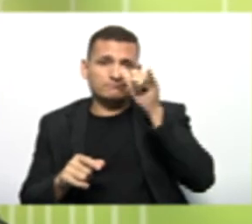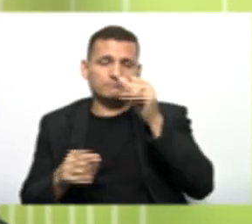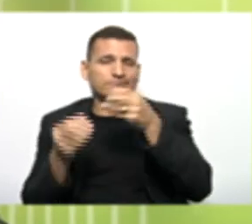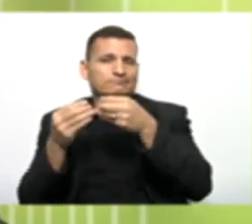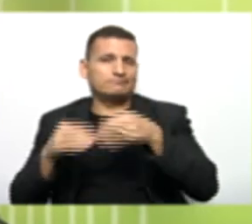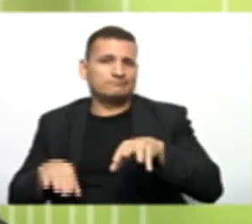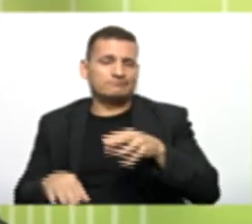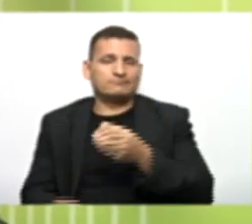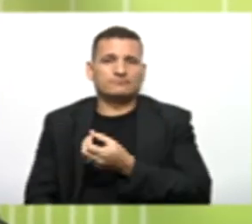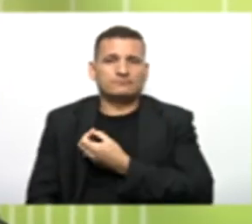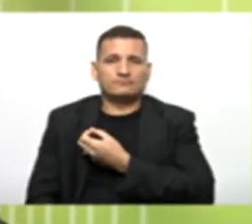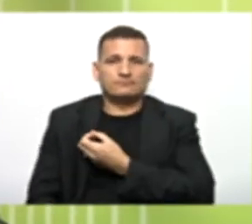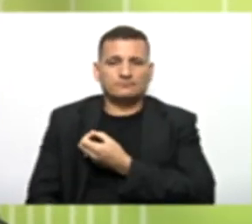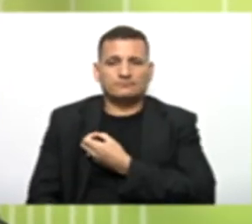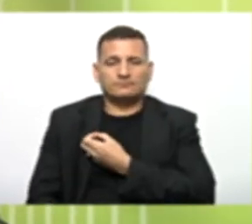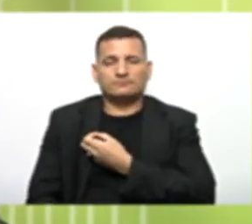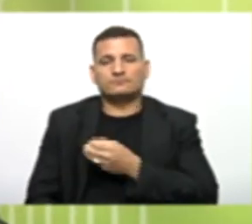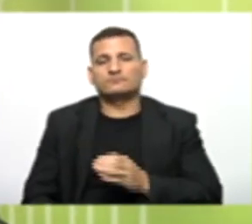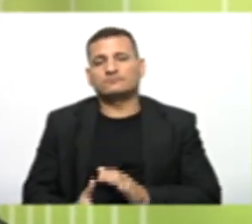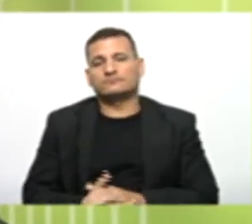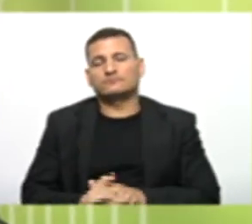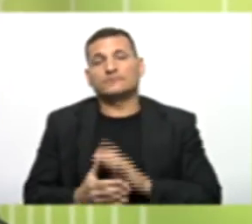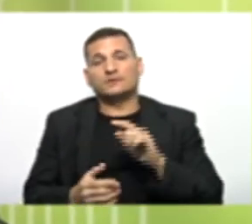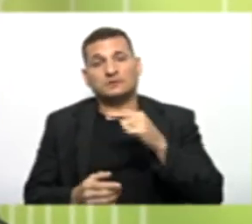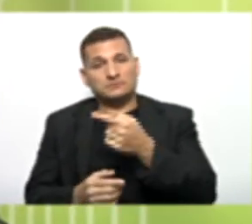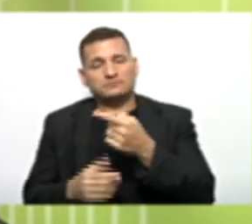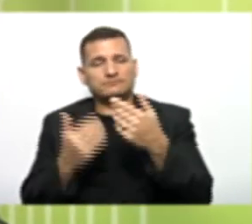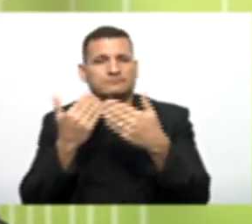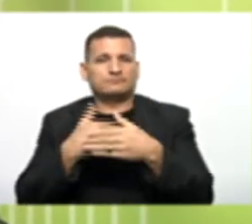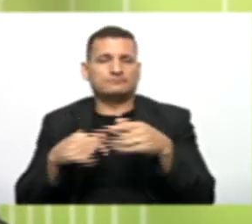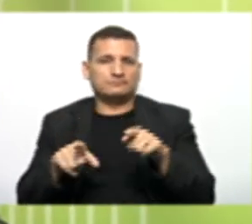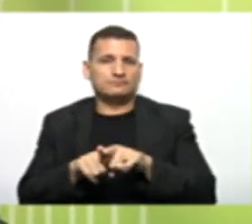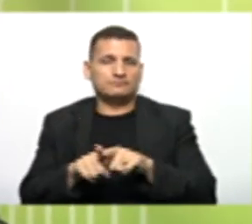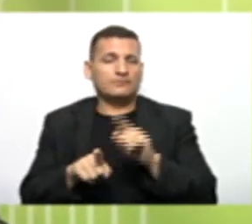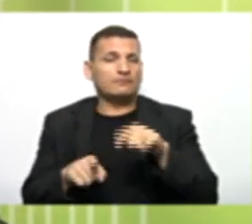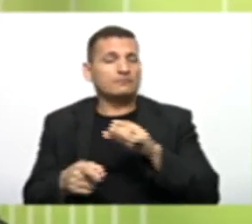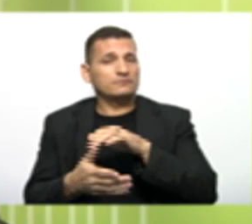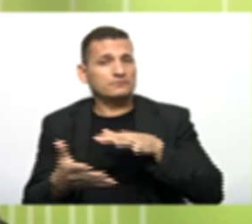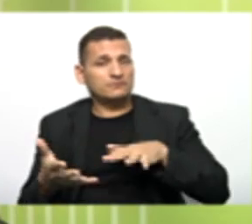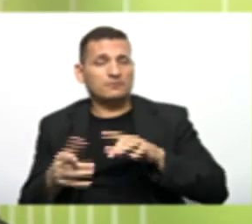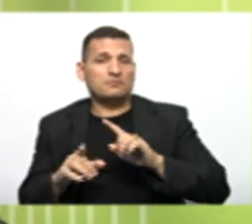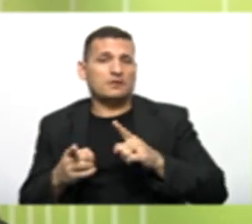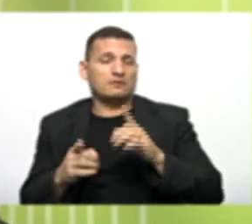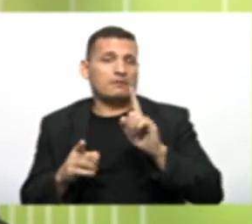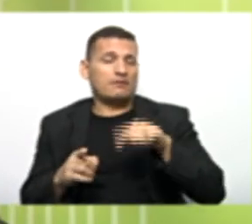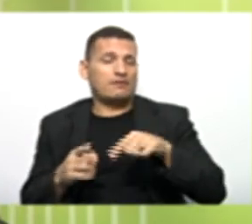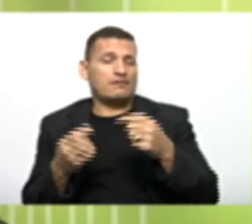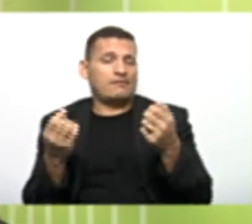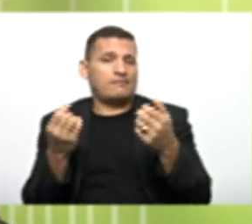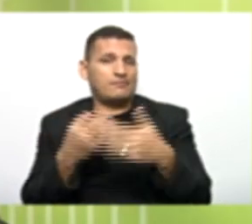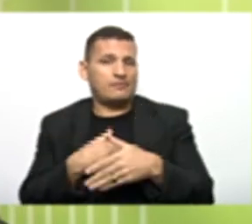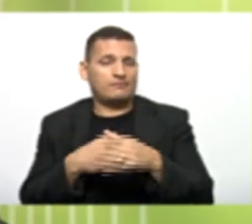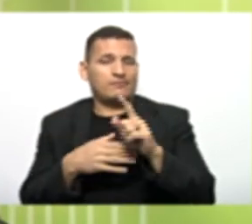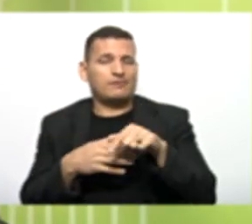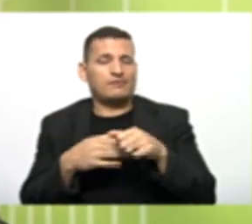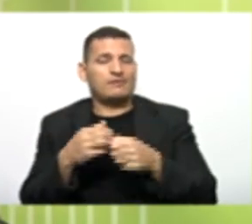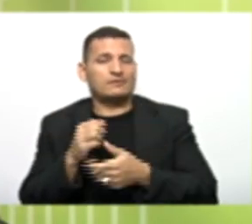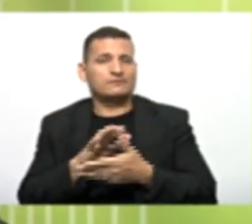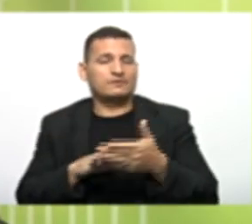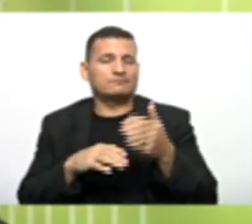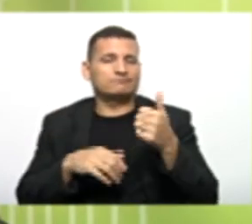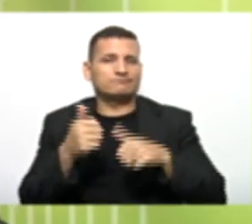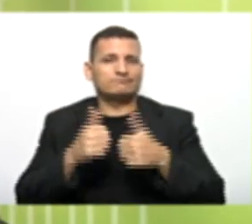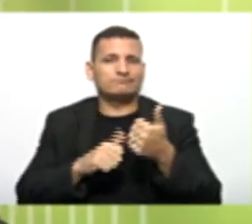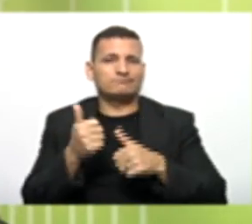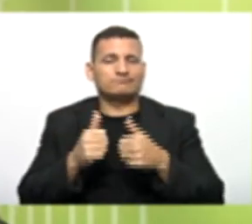nota dessas atividades E por fim Na prova Que também é uma atividade Só que é uma atividade Avaliativa Que conta com a maior